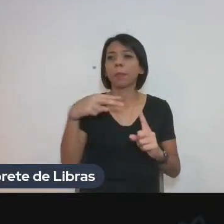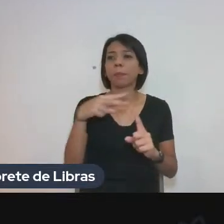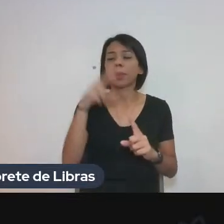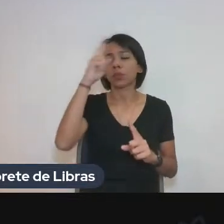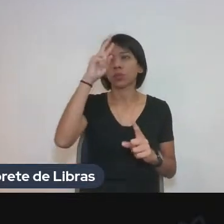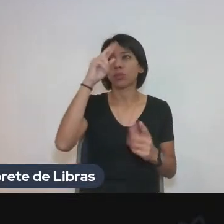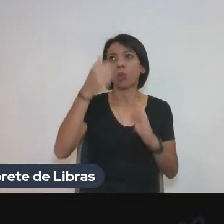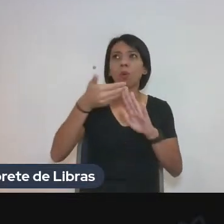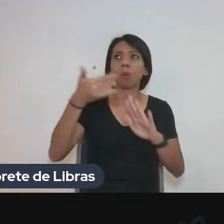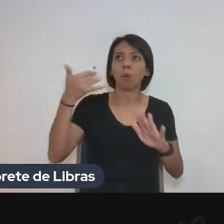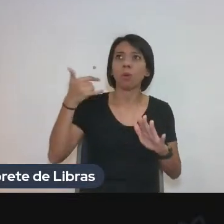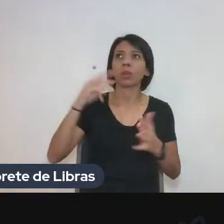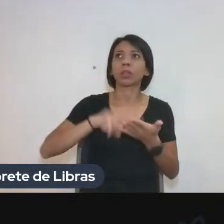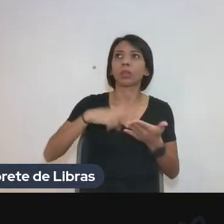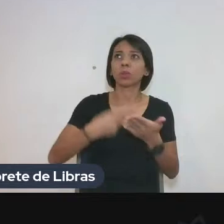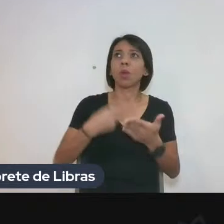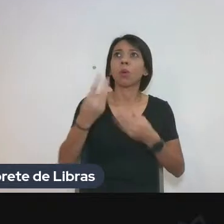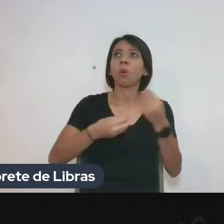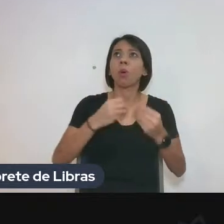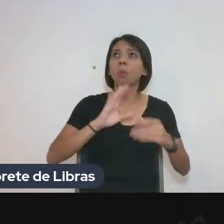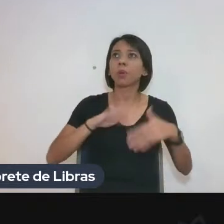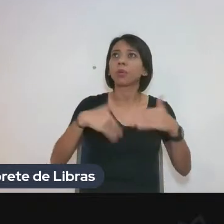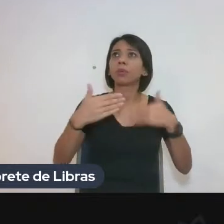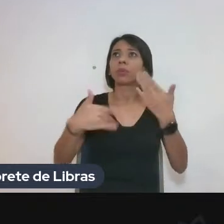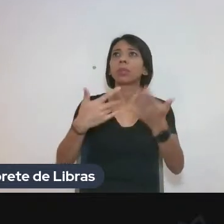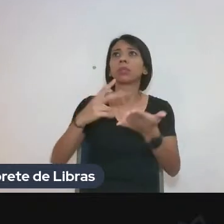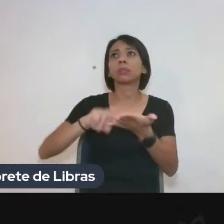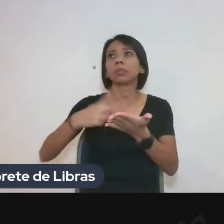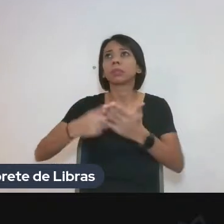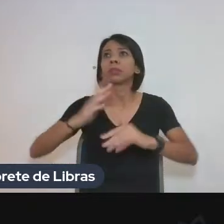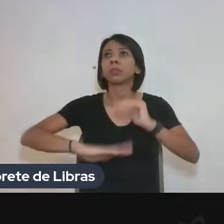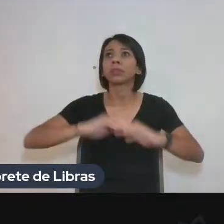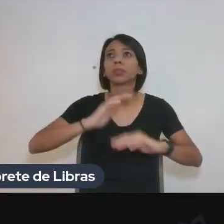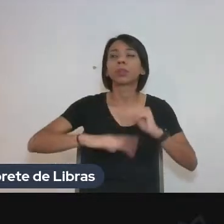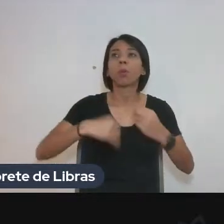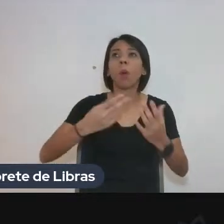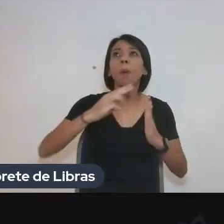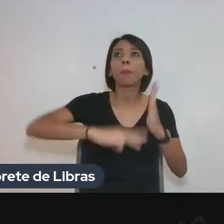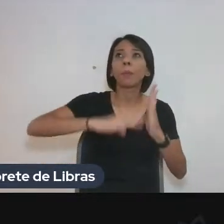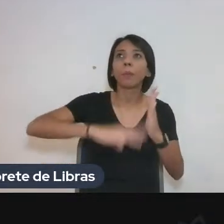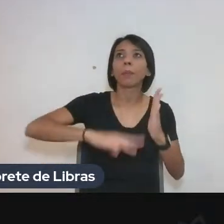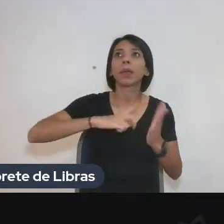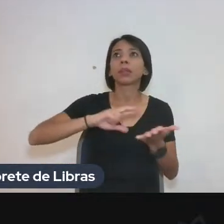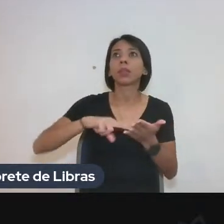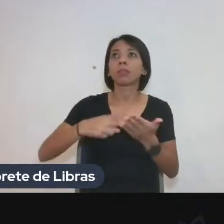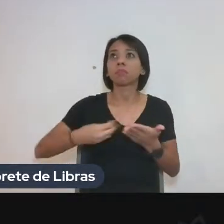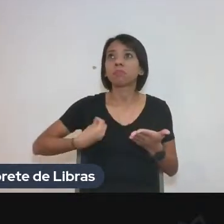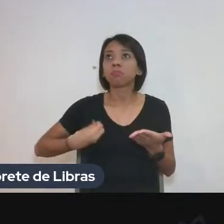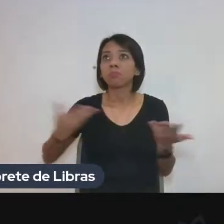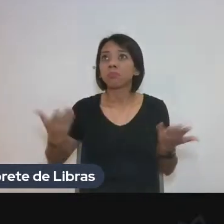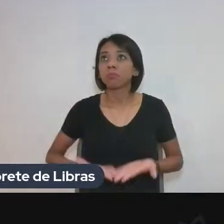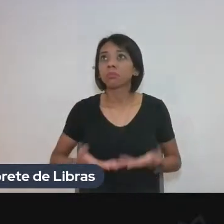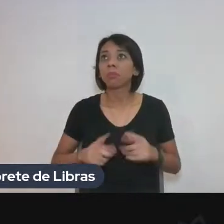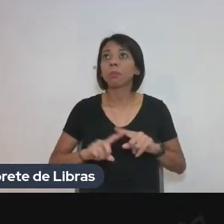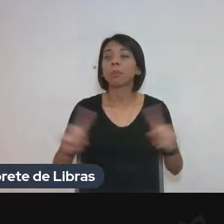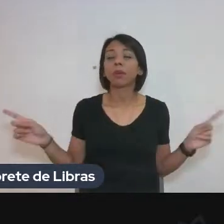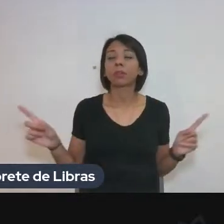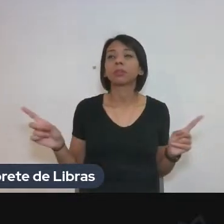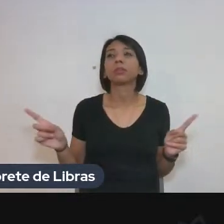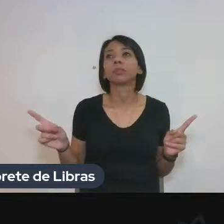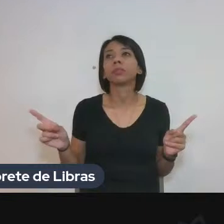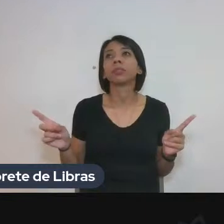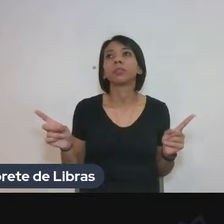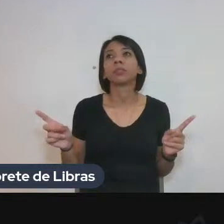histórica da tradução, de como ela foi evoluindo, os tradutores, os métodos de tradução que a gente tem hoje. Mas ele entra na